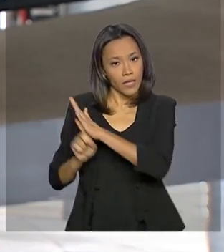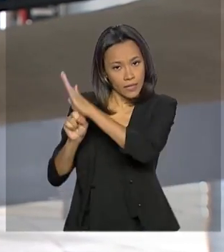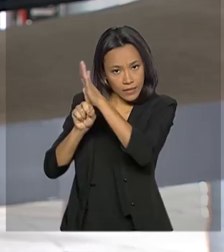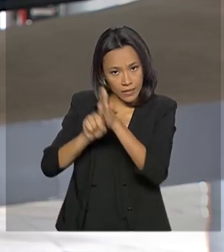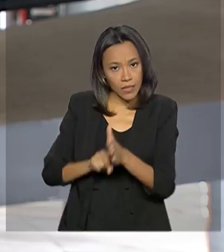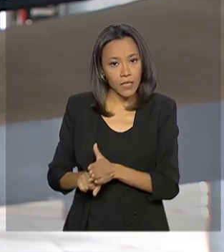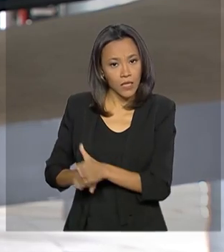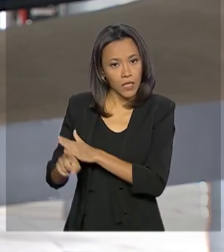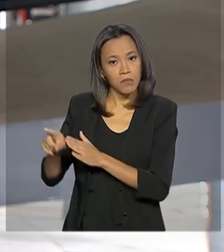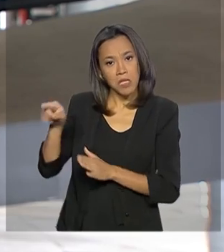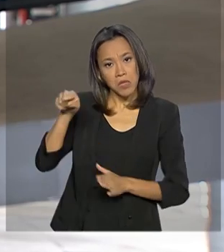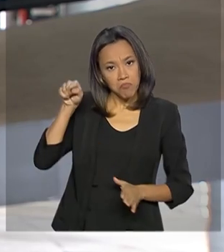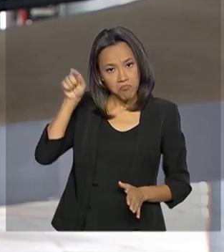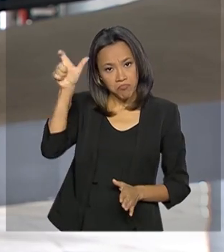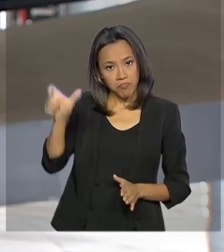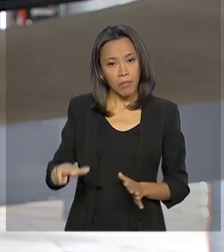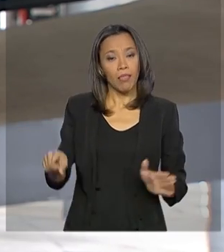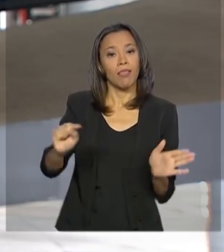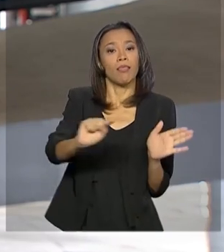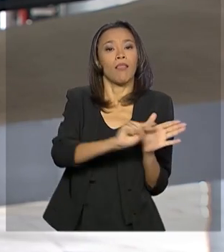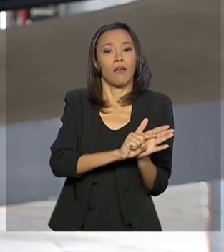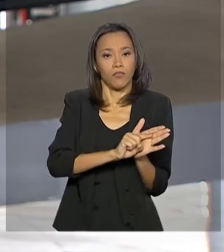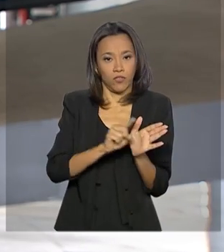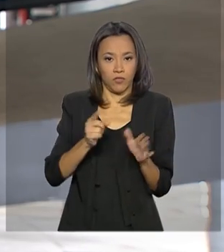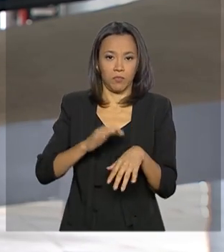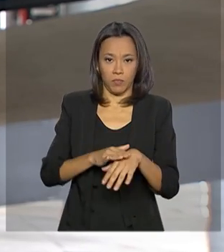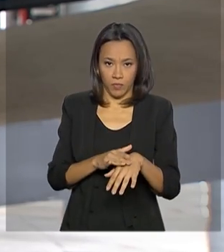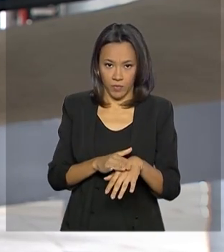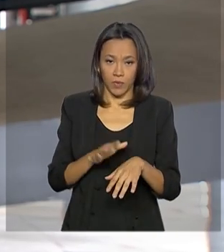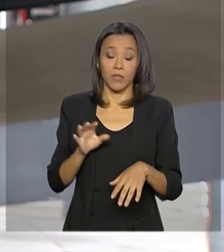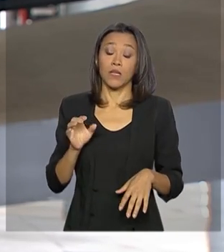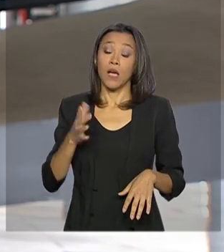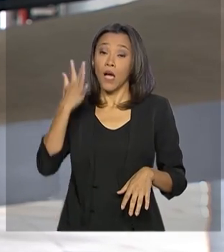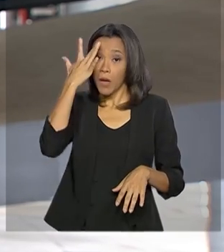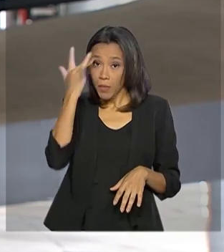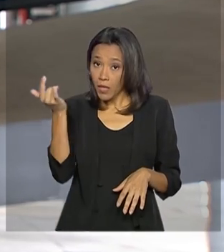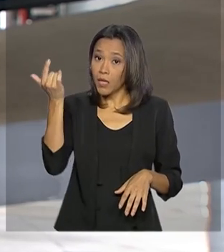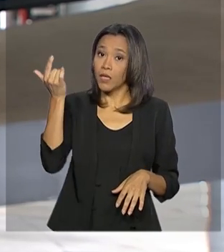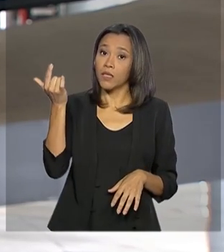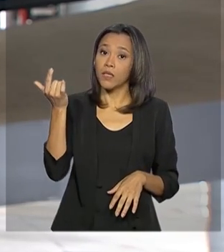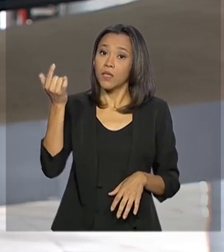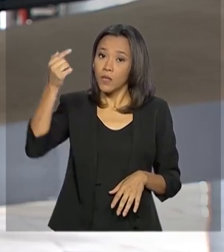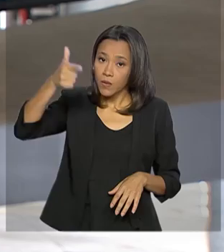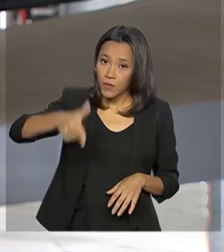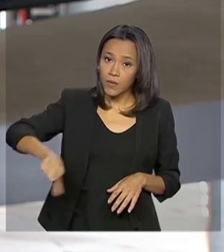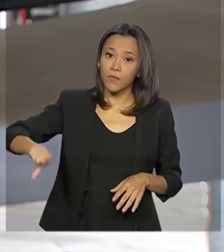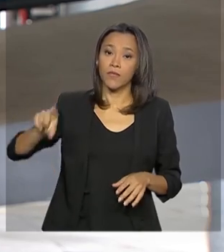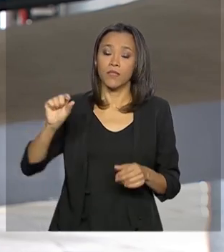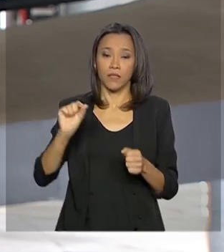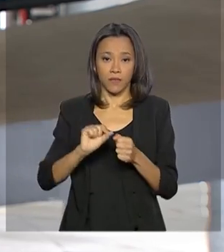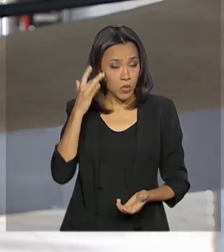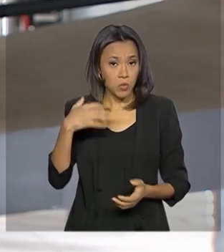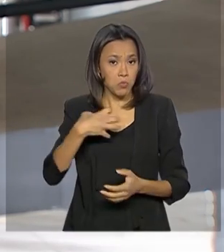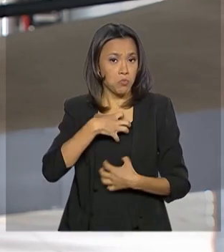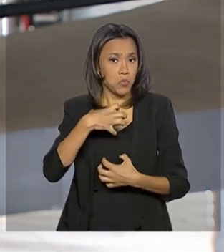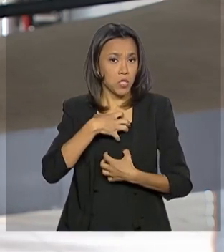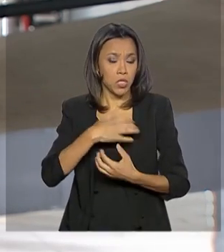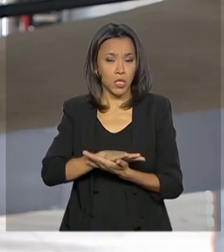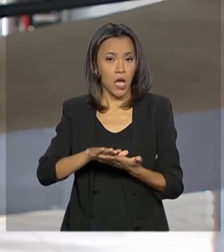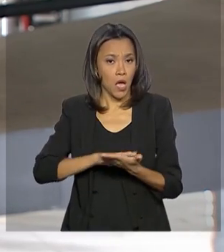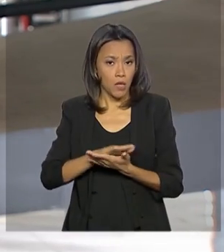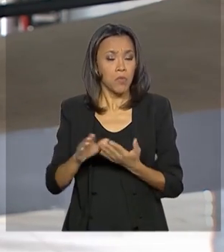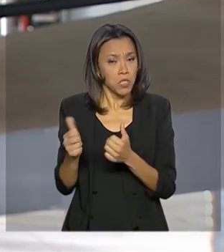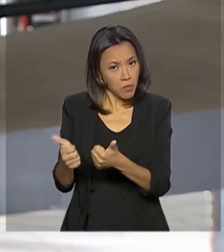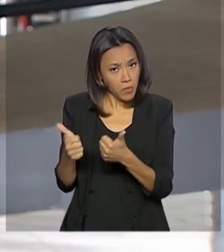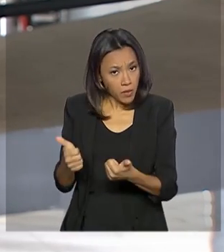negativo para o coronavírus, mas amanhã o presidente refaz um exame por orientação média. E diante